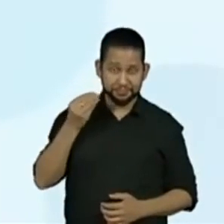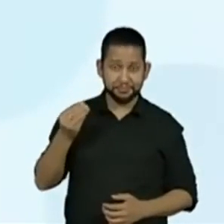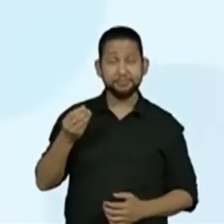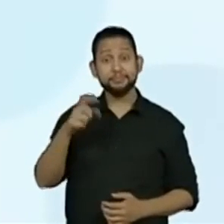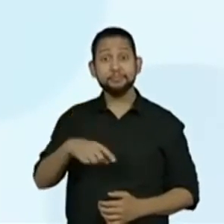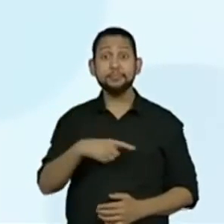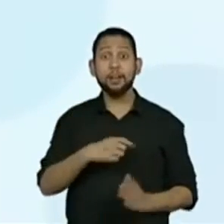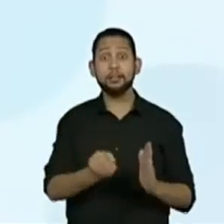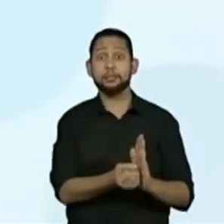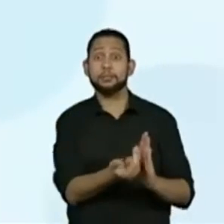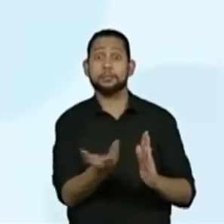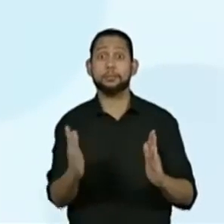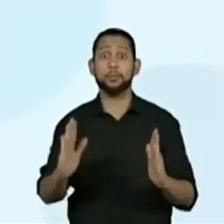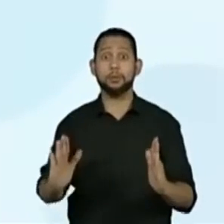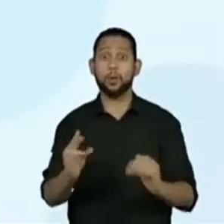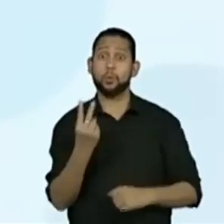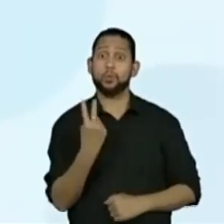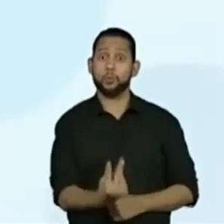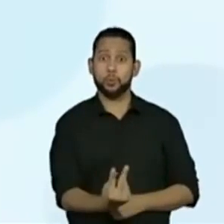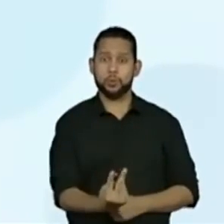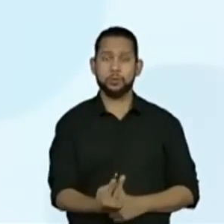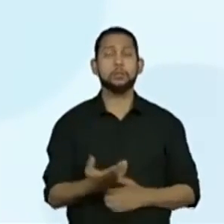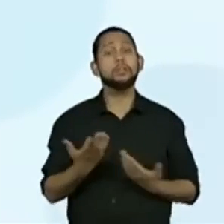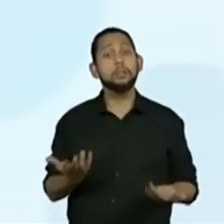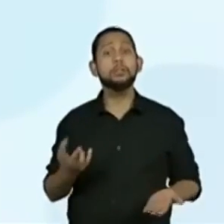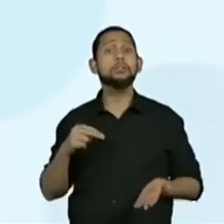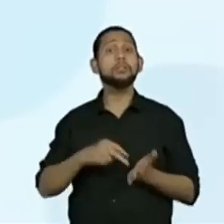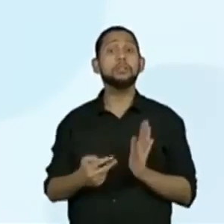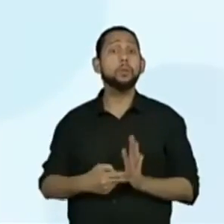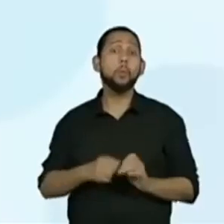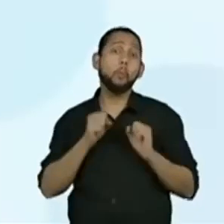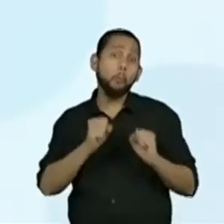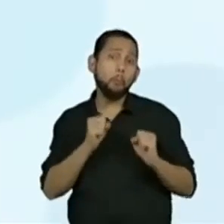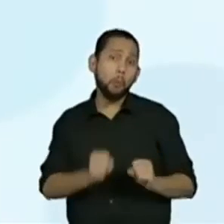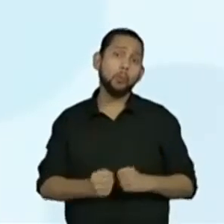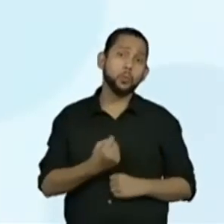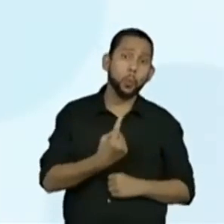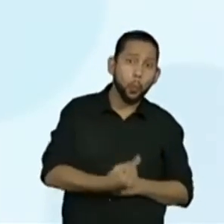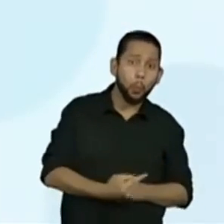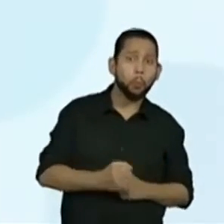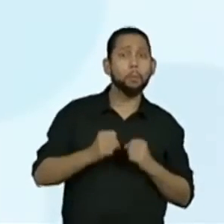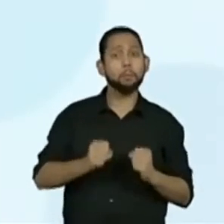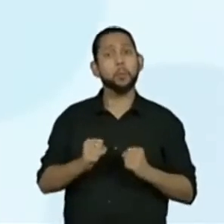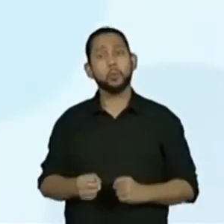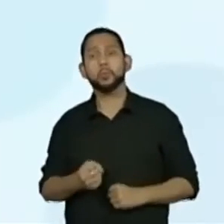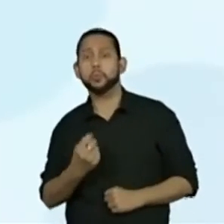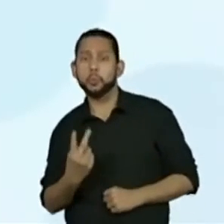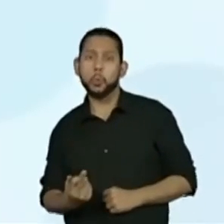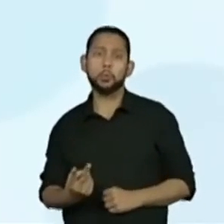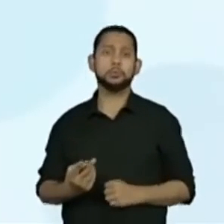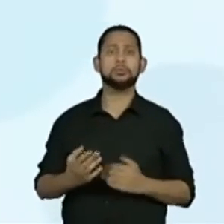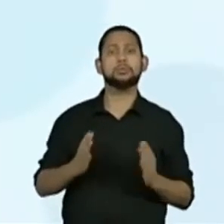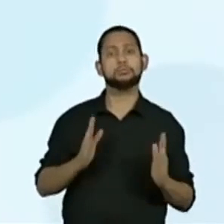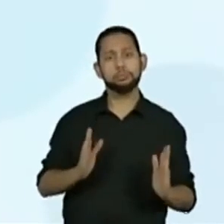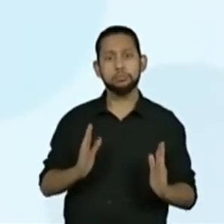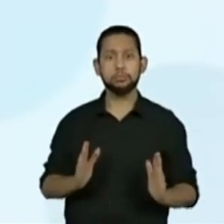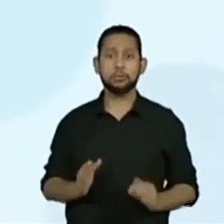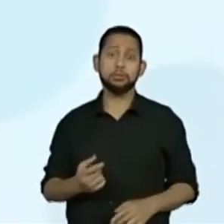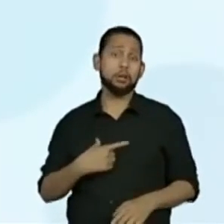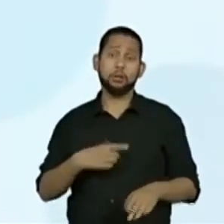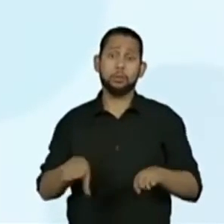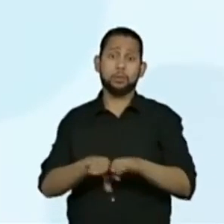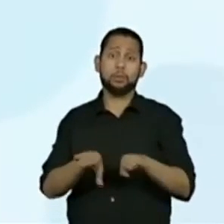espaço amostral é 2. E a gente chama de possibilidades equiprováveis. Por quê? São chances iguais.